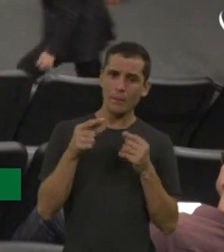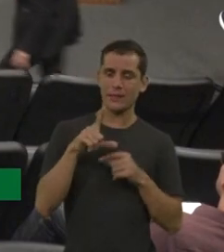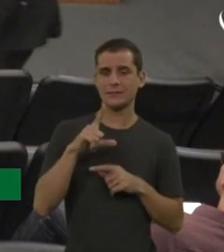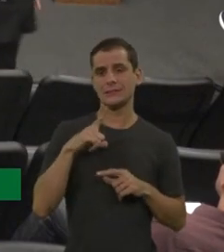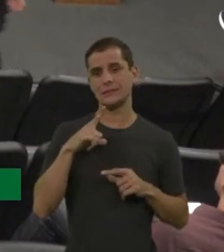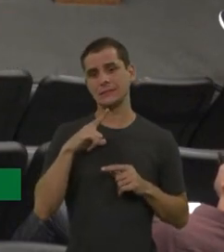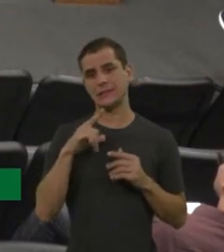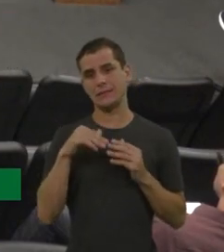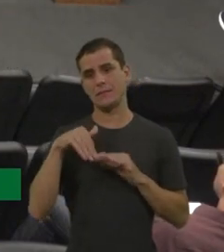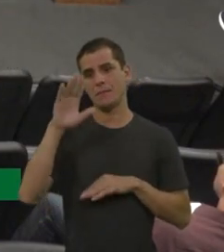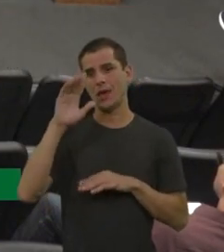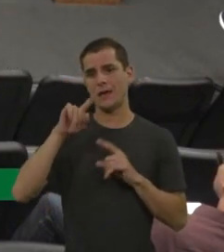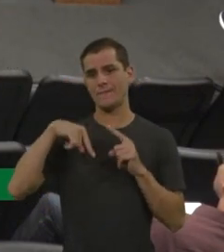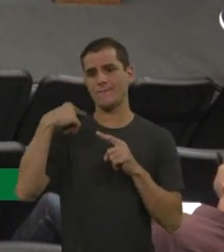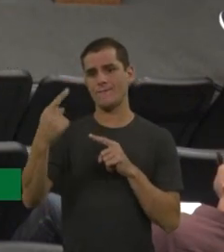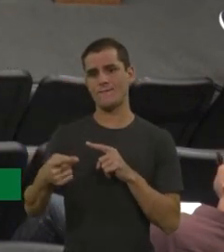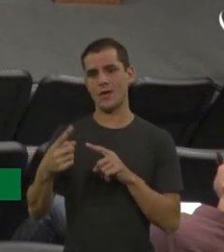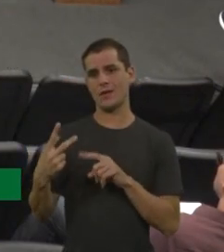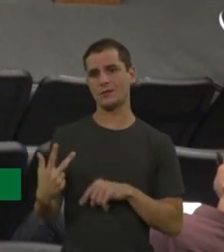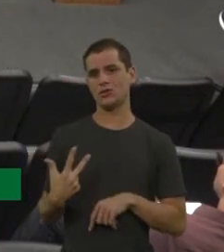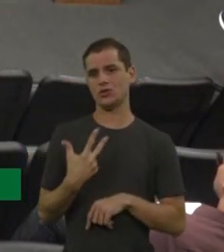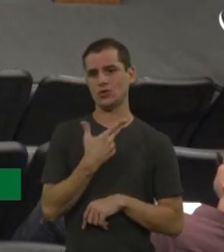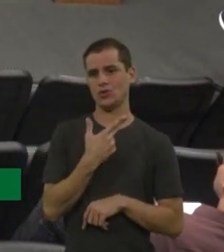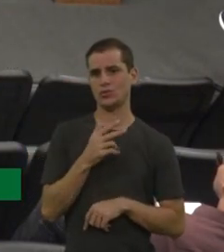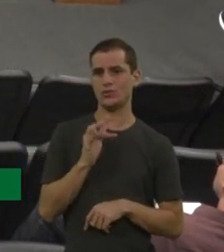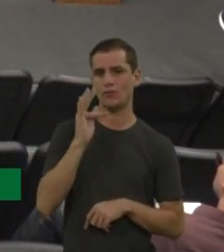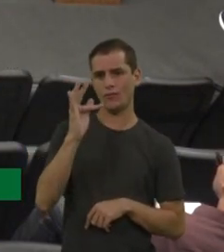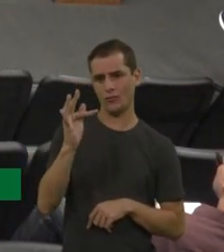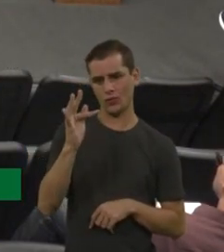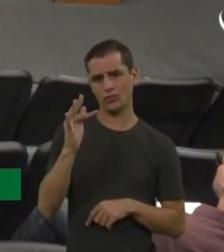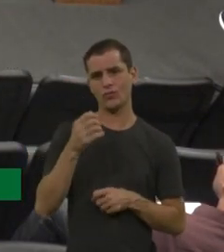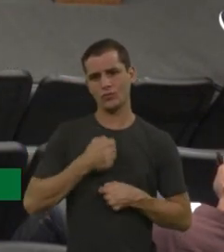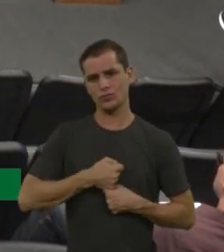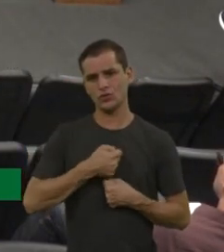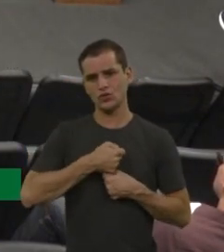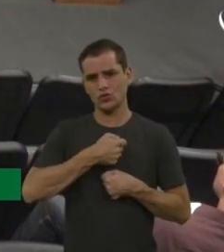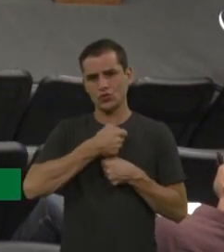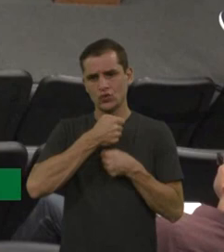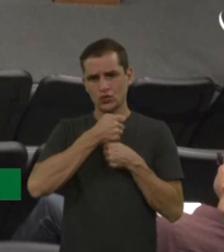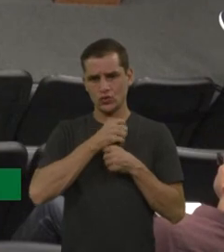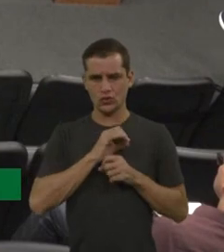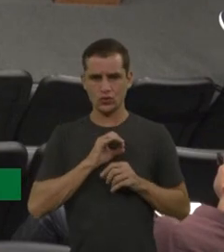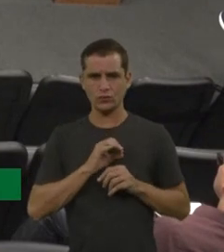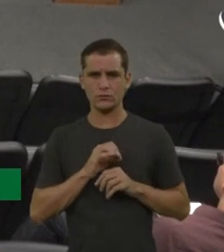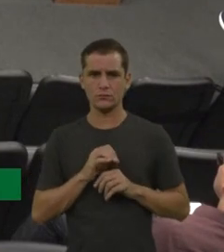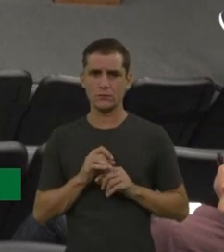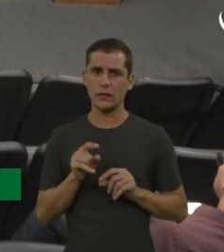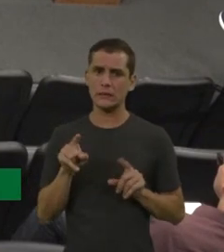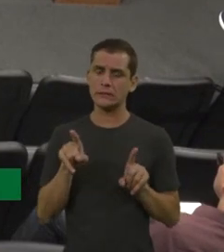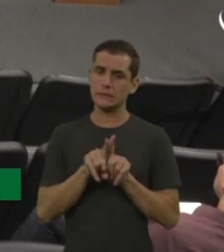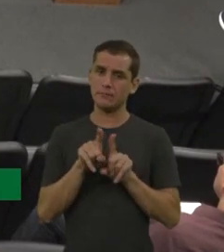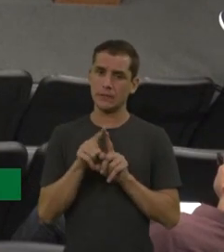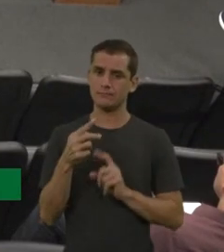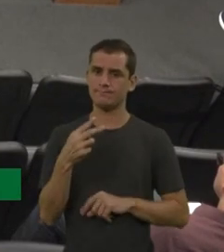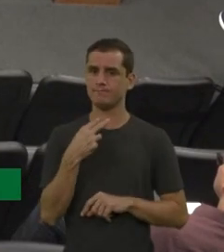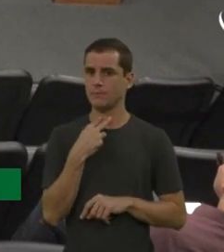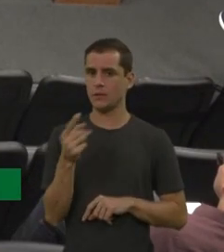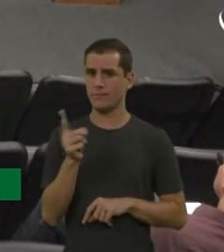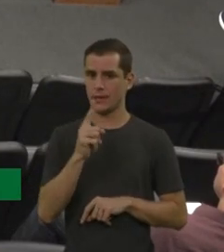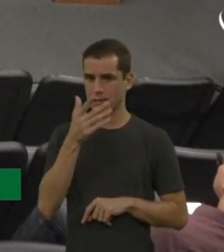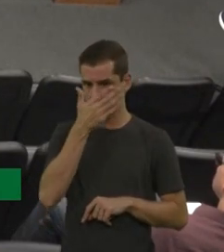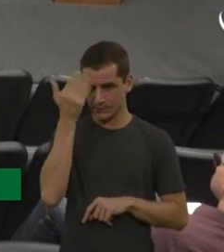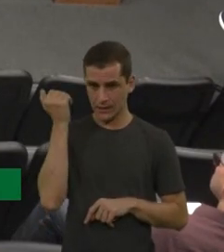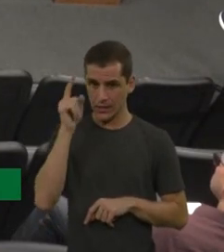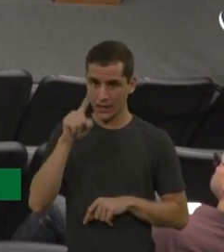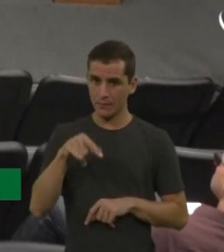para a cirurgia de escoliose. E não posso esquecer de pesquisar diante de uma criança que eu penso que é uma AME